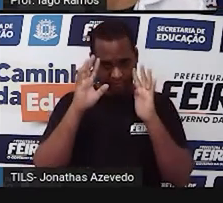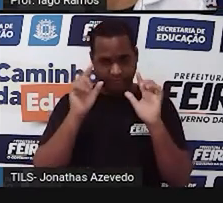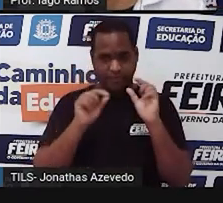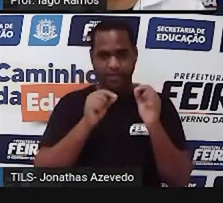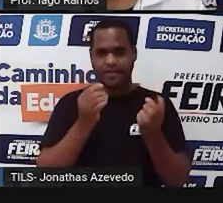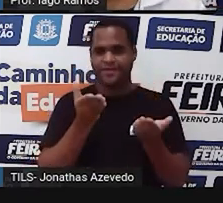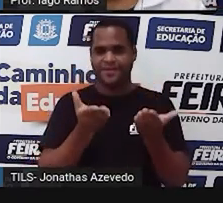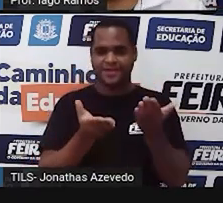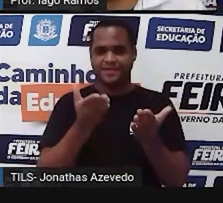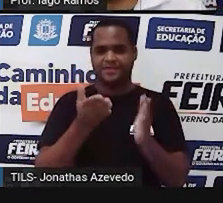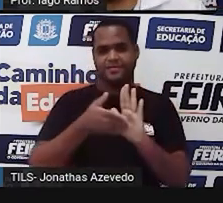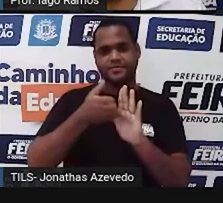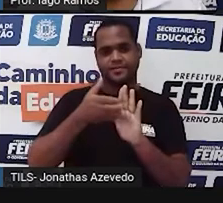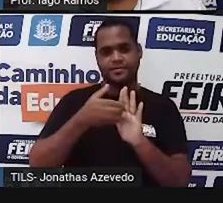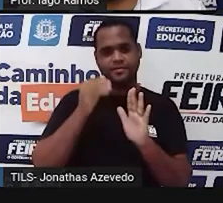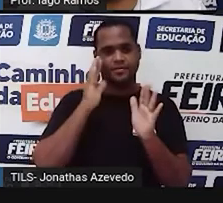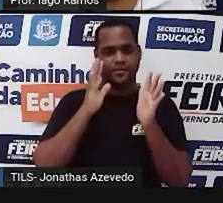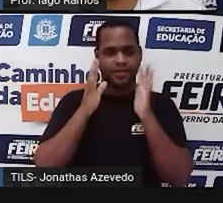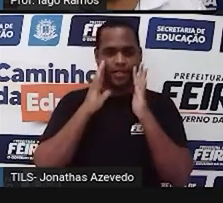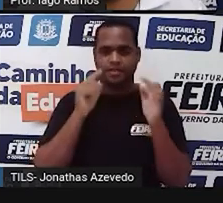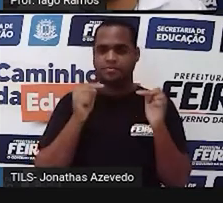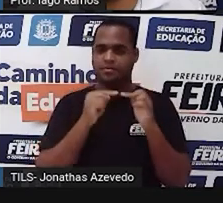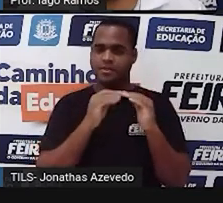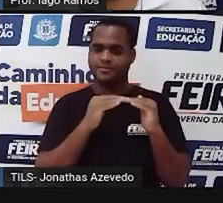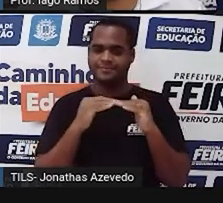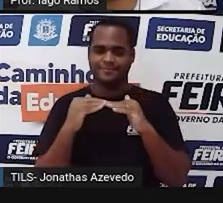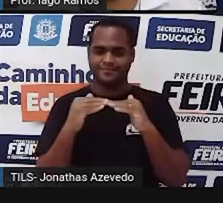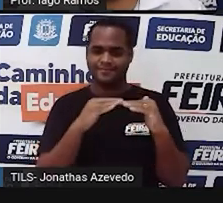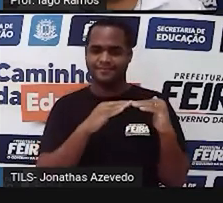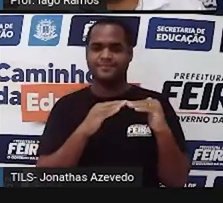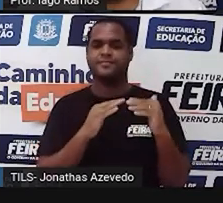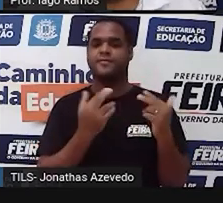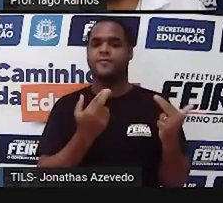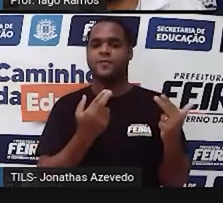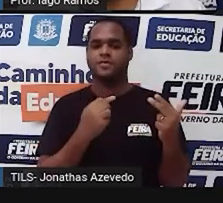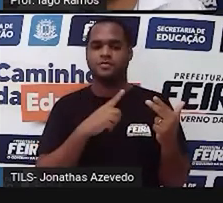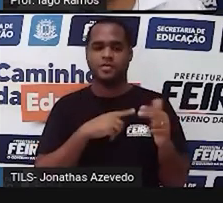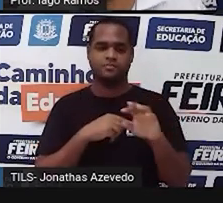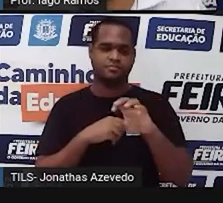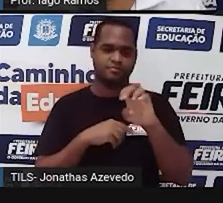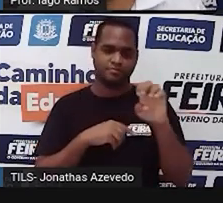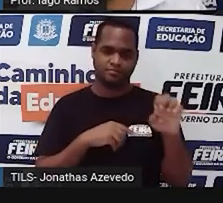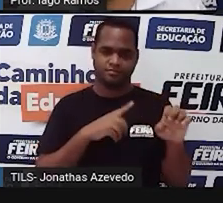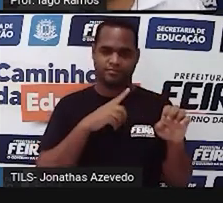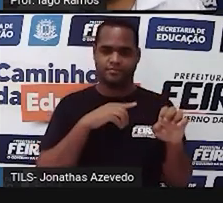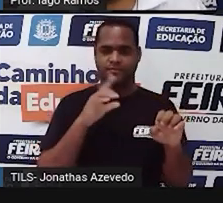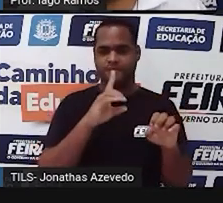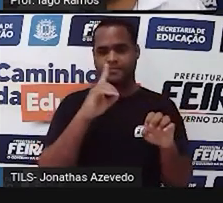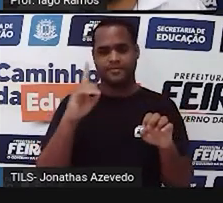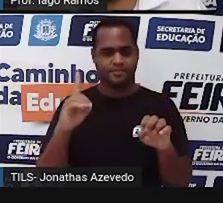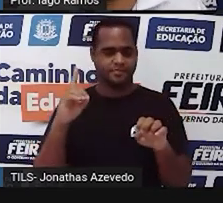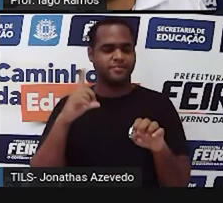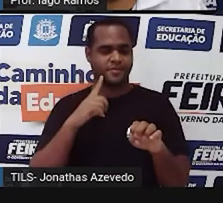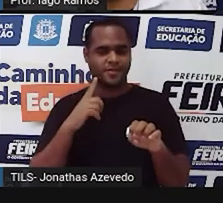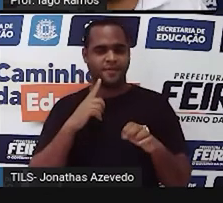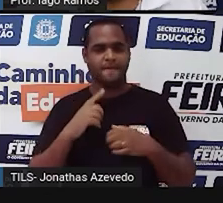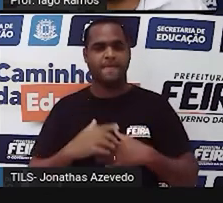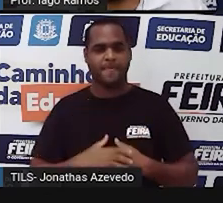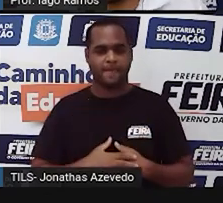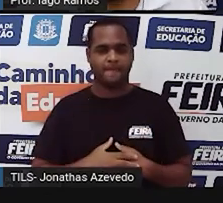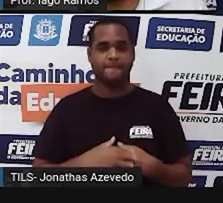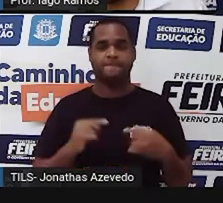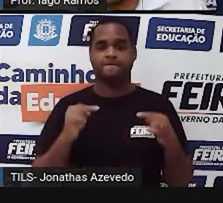Na balança, a gente entende o que é igualdade. Uma igualdade, gente tem o lado esquerdo e tem o lado direito. Para